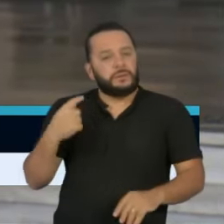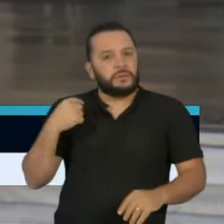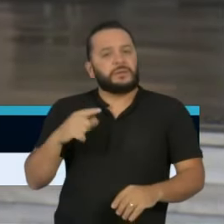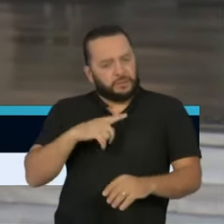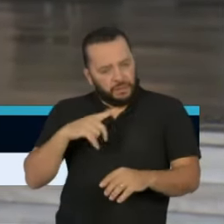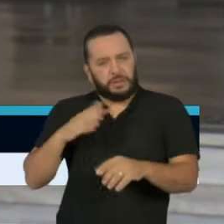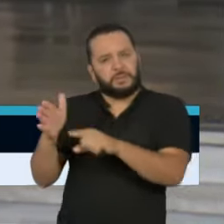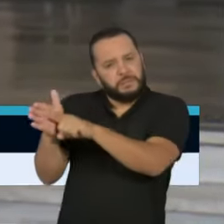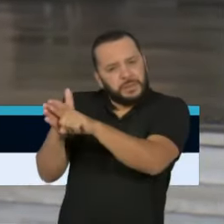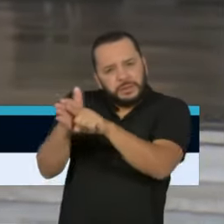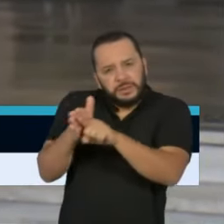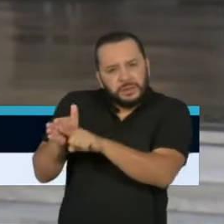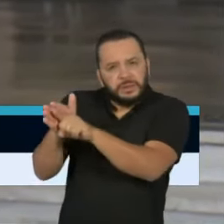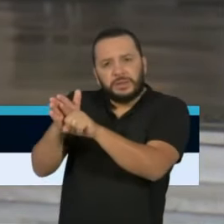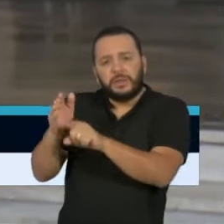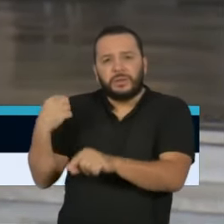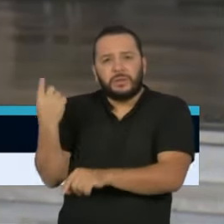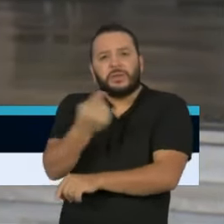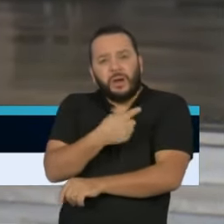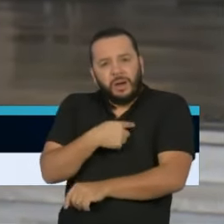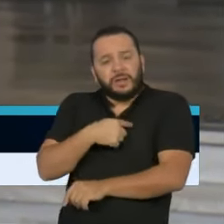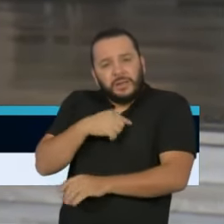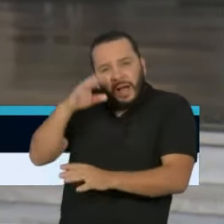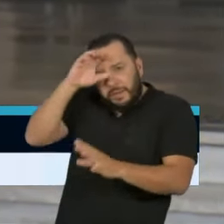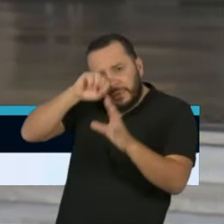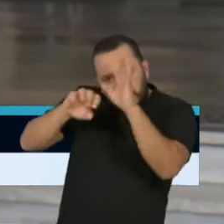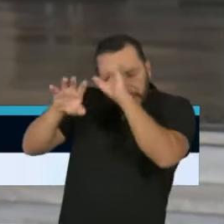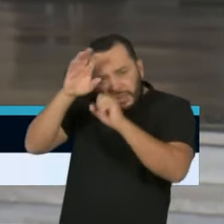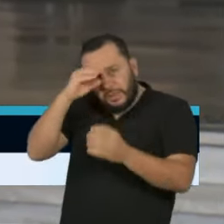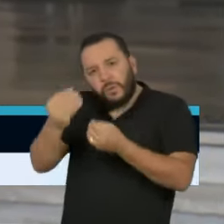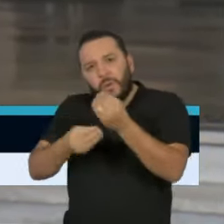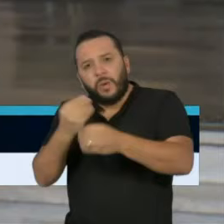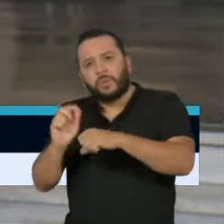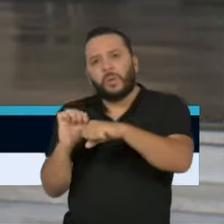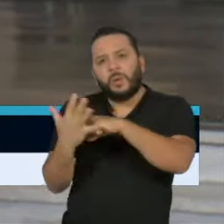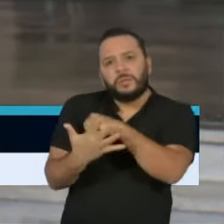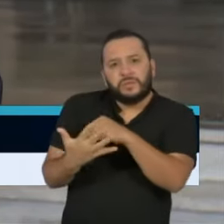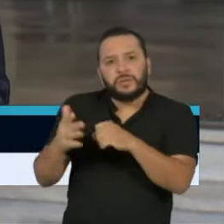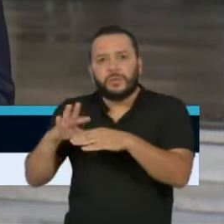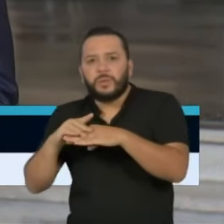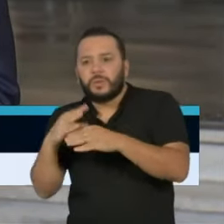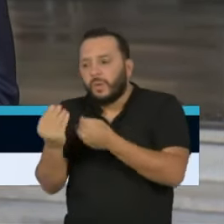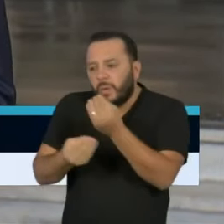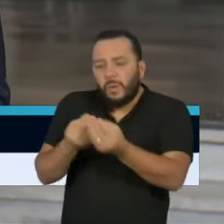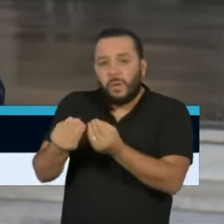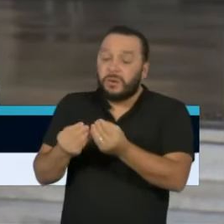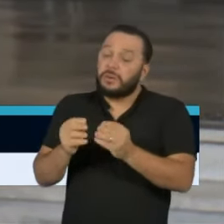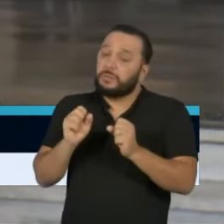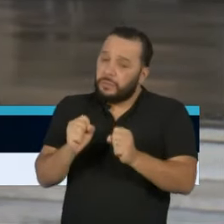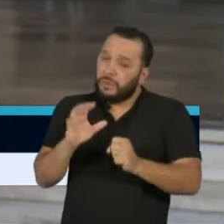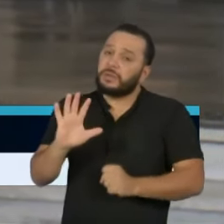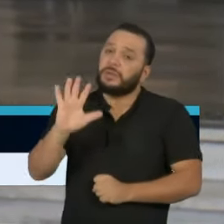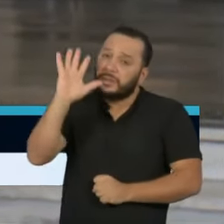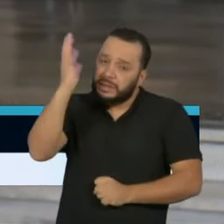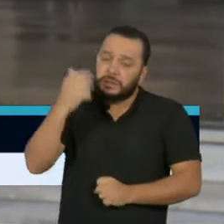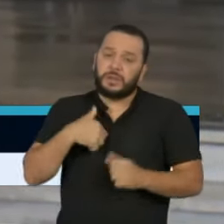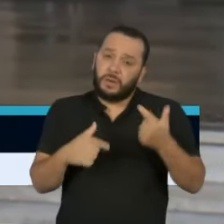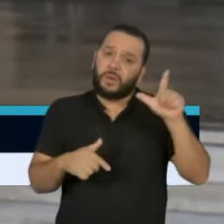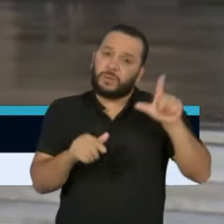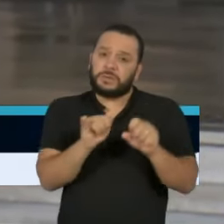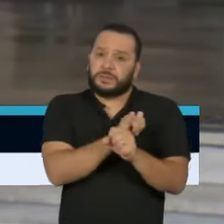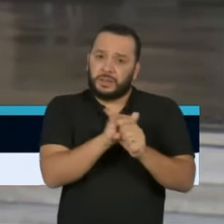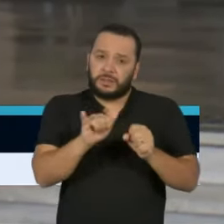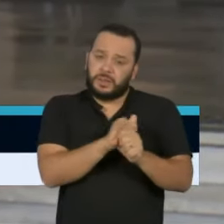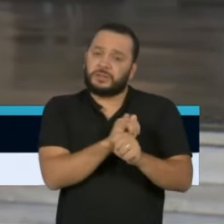estudos, o comportamento, a gente está aprendendo como é que se dá no dia a dia, talvez chegue o caso de outras medidas terem que